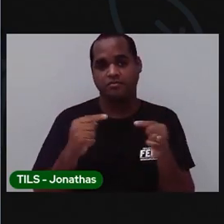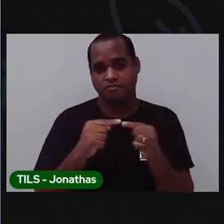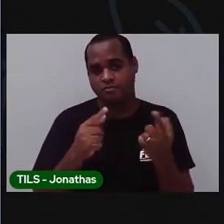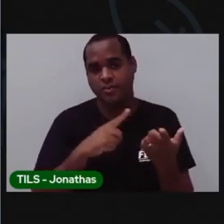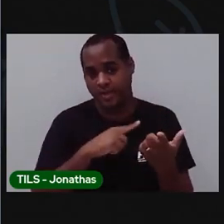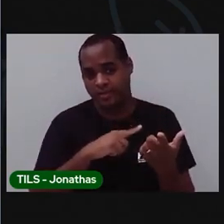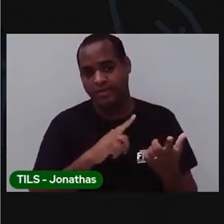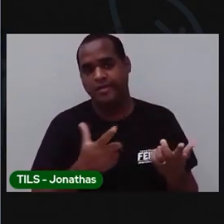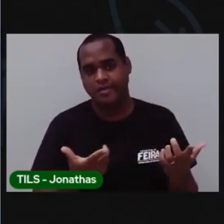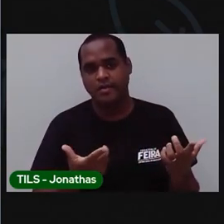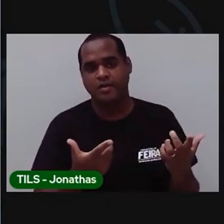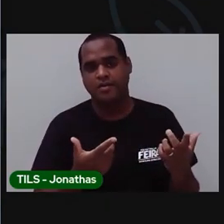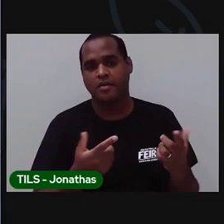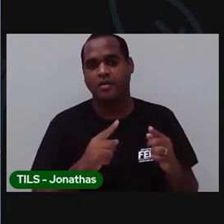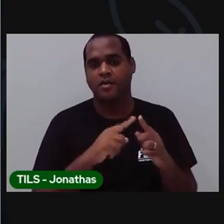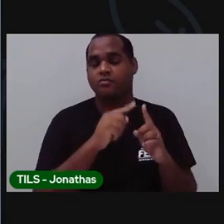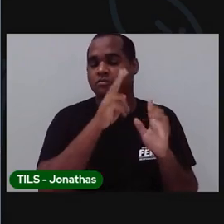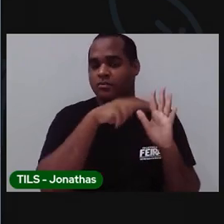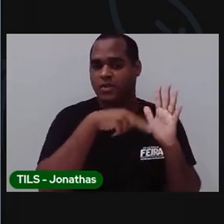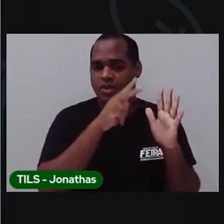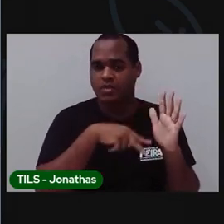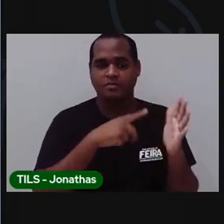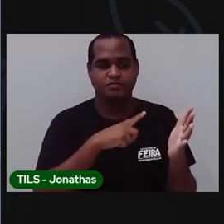A Pro gosta muito de ler revistas.